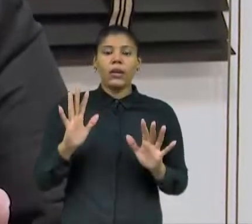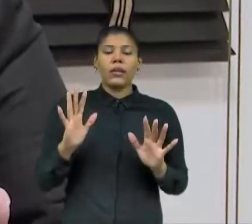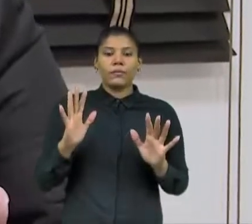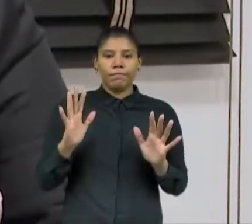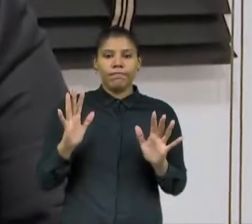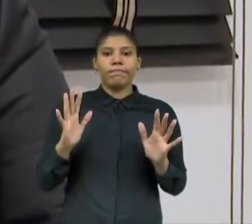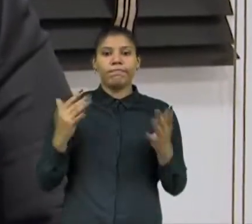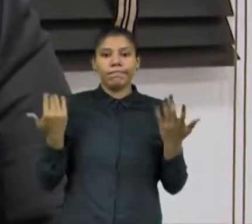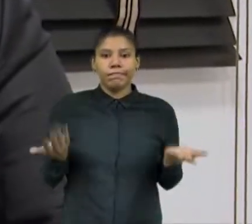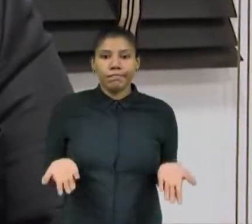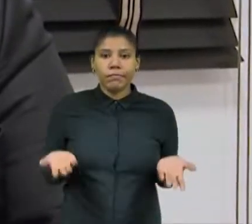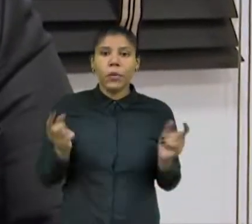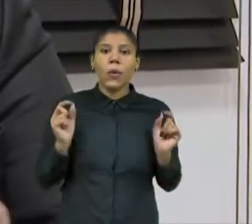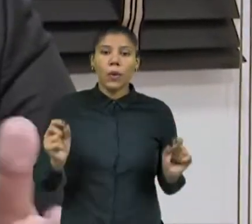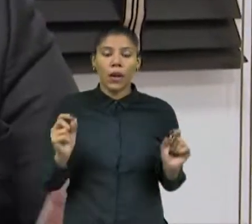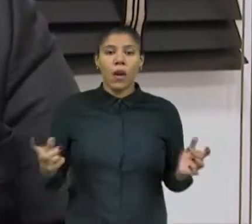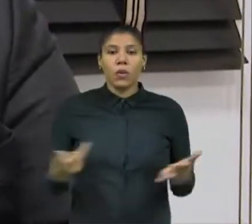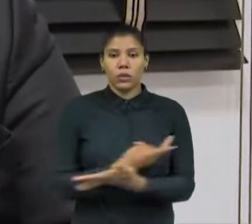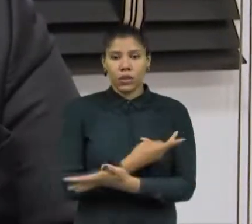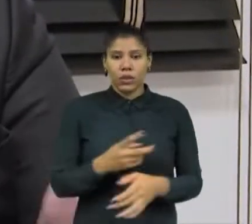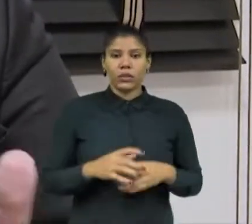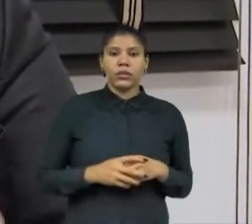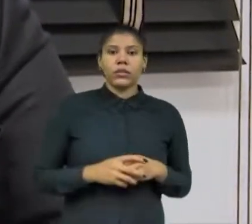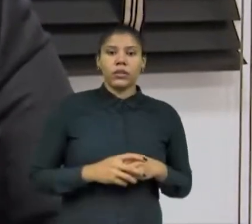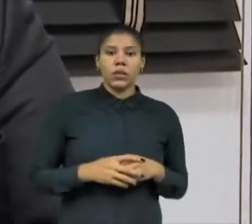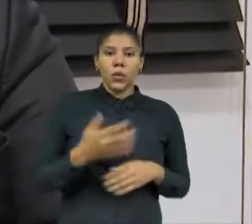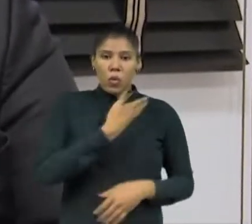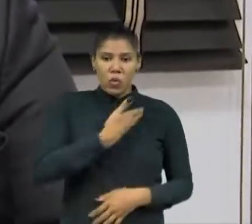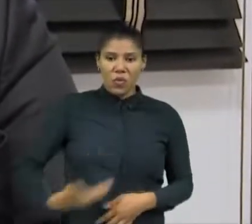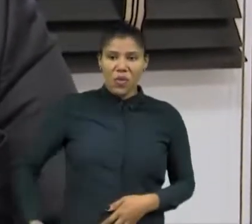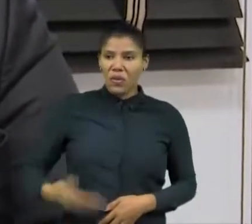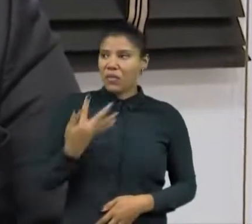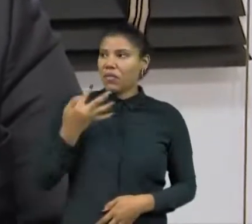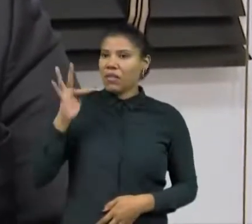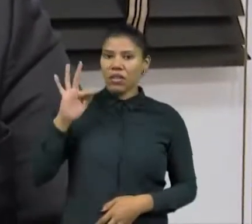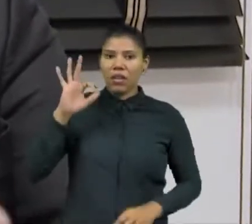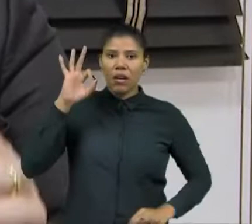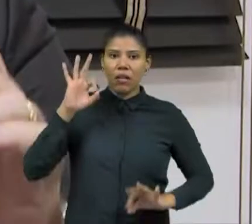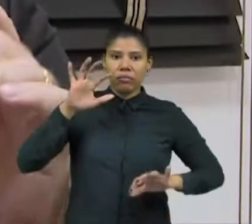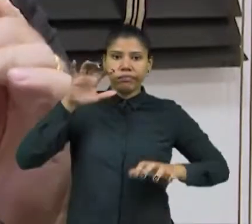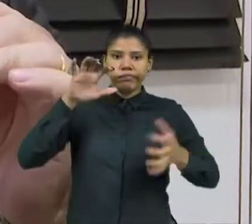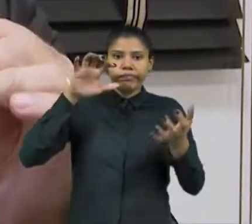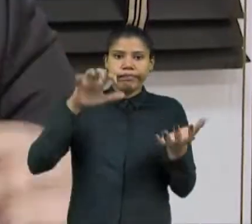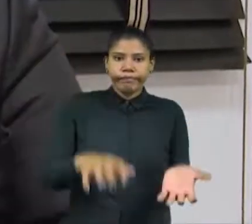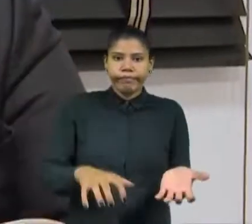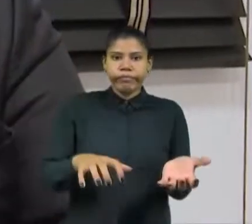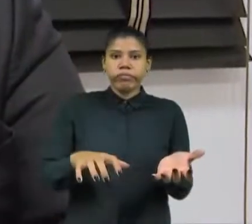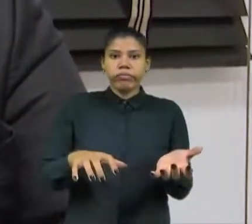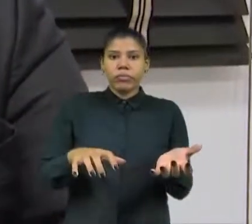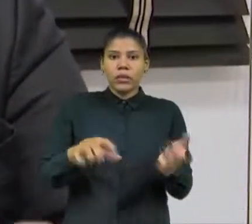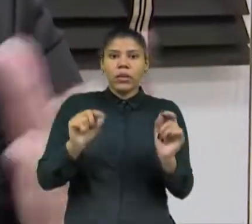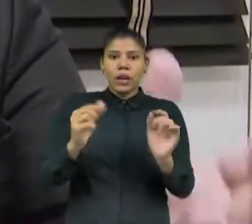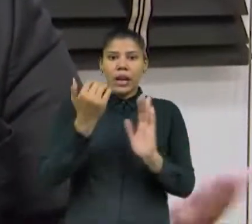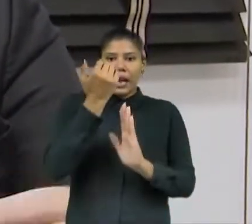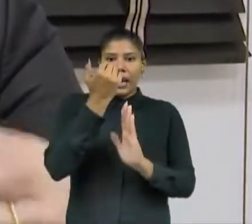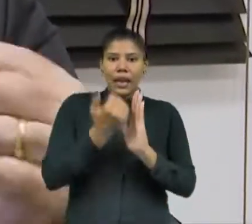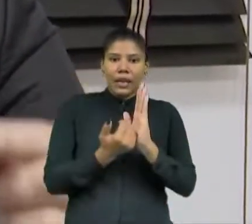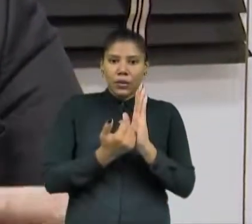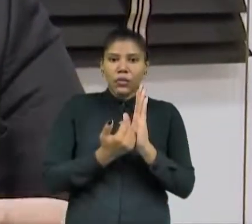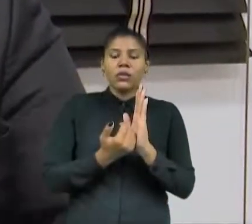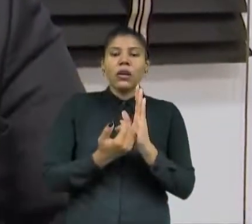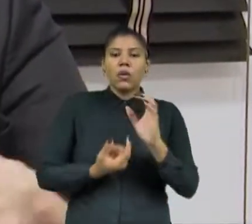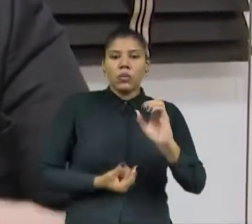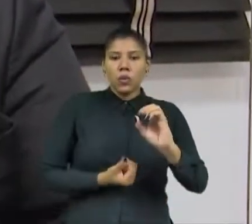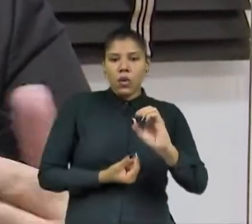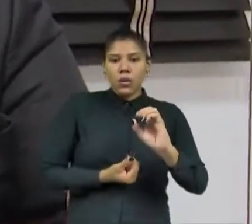aí simplesmente o governo federal mandar para o Congresso Nacional uma redução no orçamento, uma